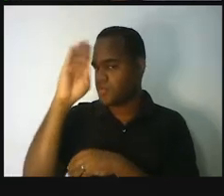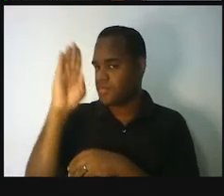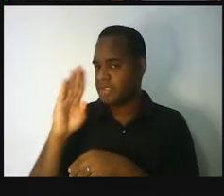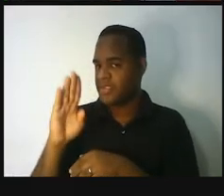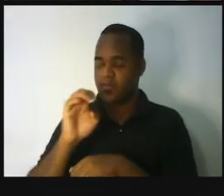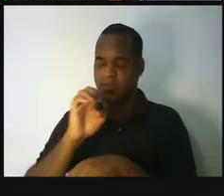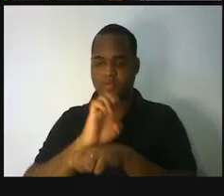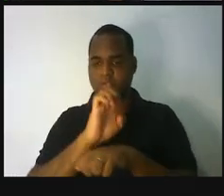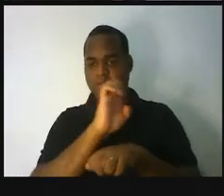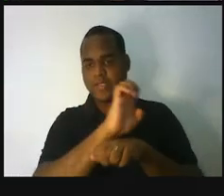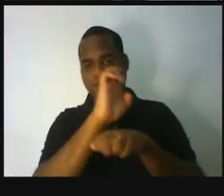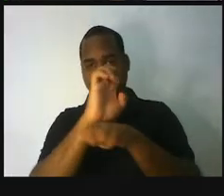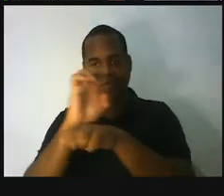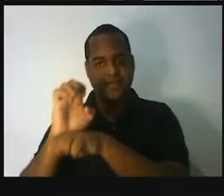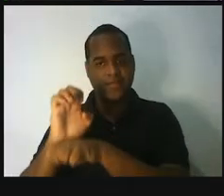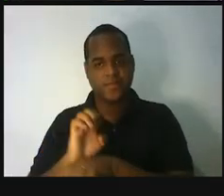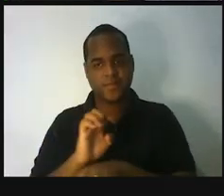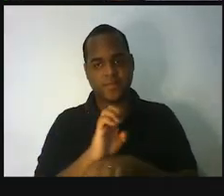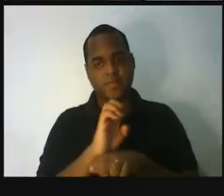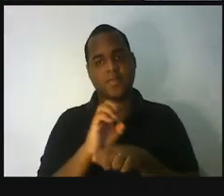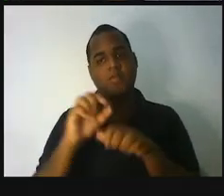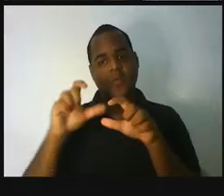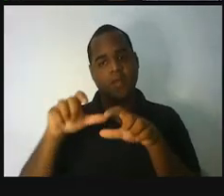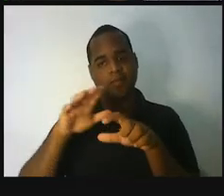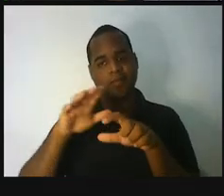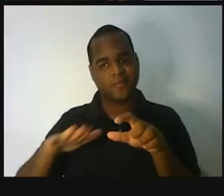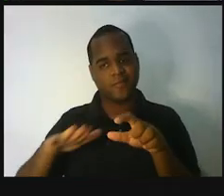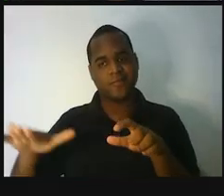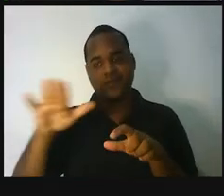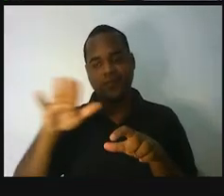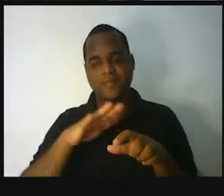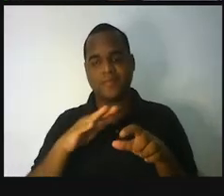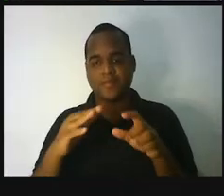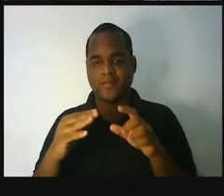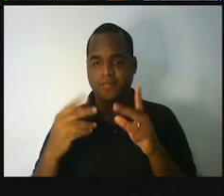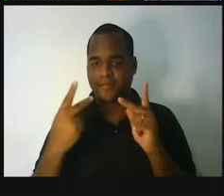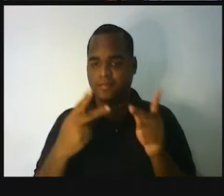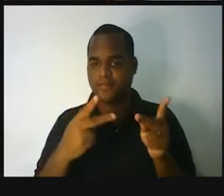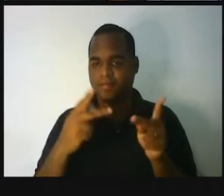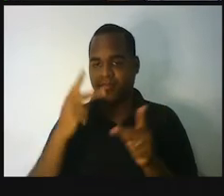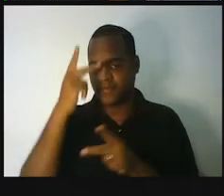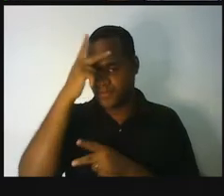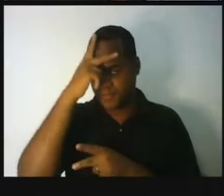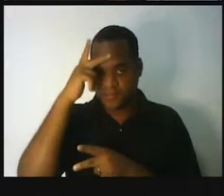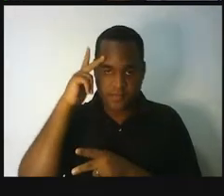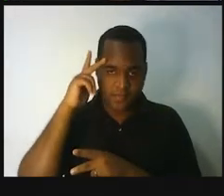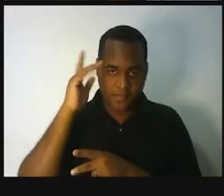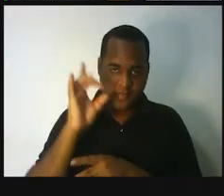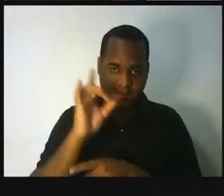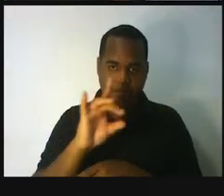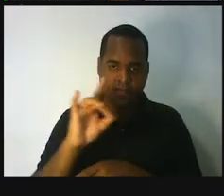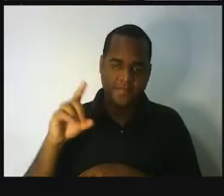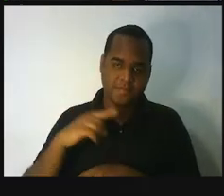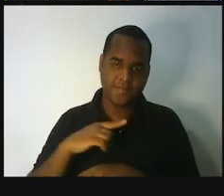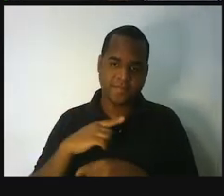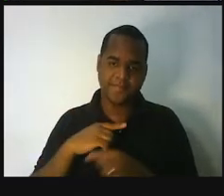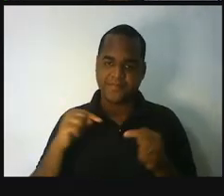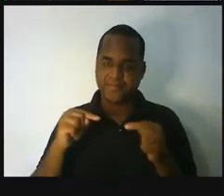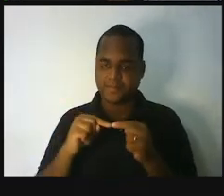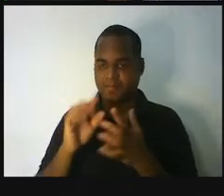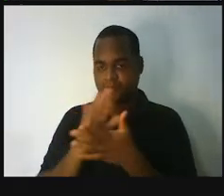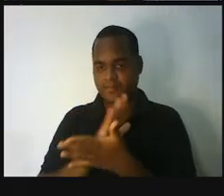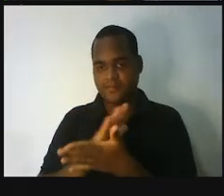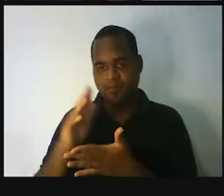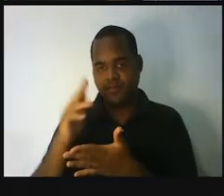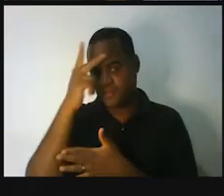estados que passaram por aqui na nossa Bahia. Só que não teve só pessoas de outras partes do Brasil, teve pessoas